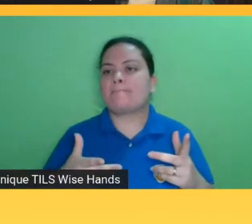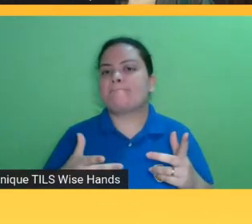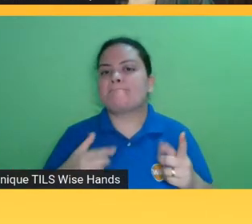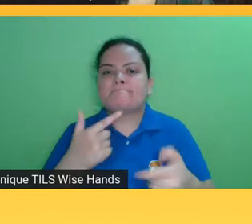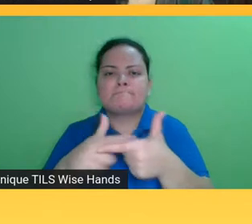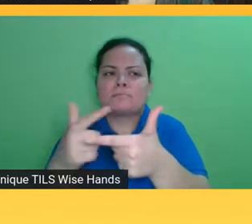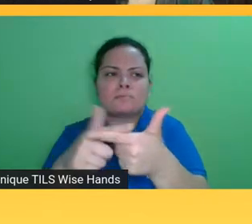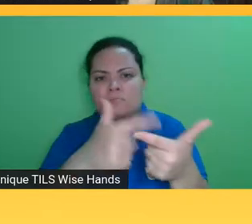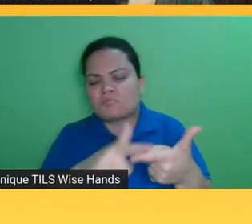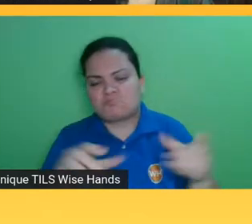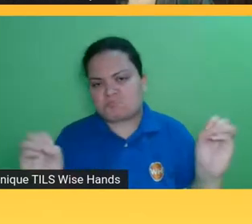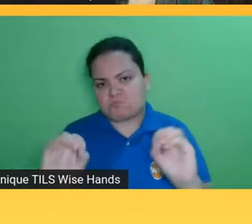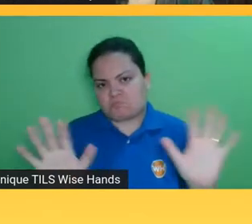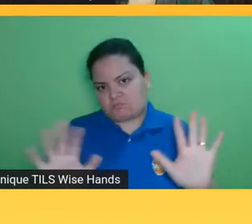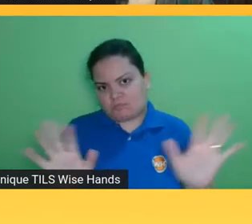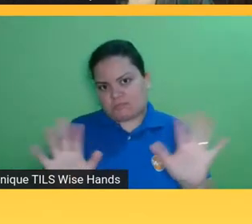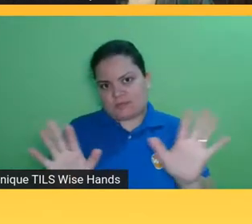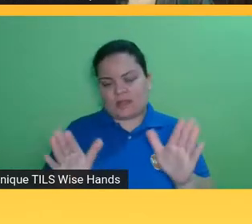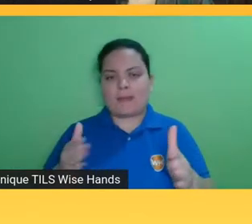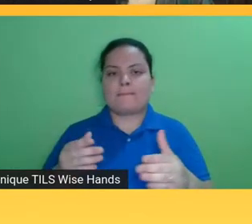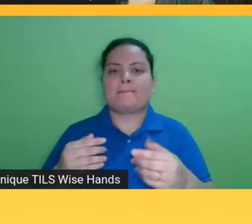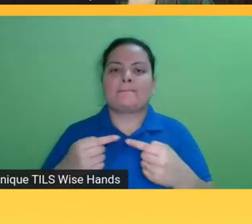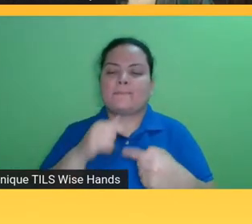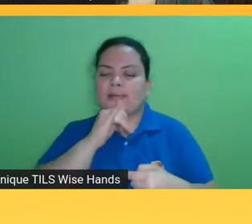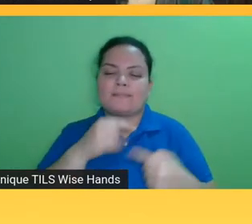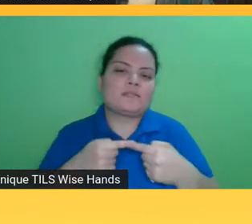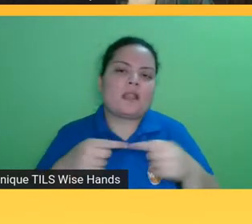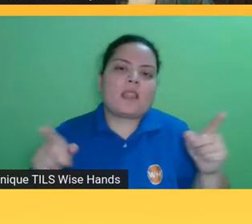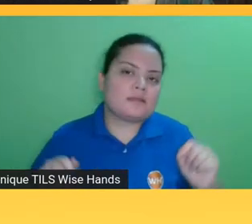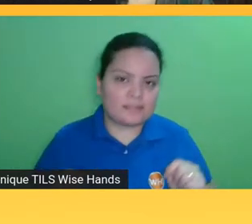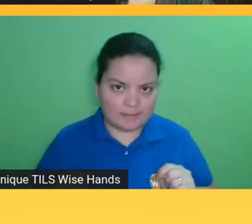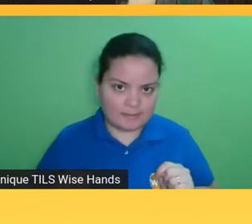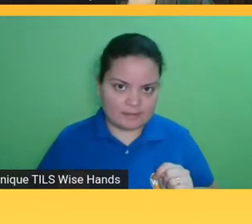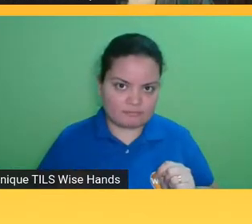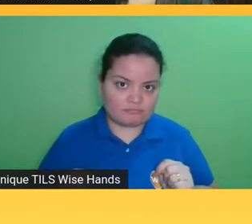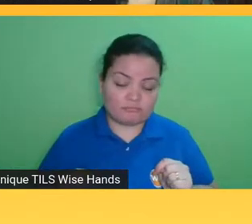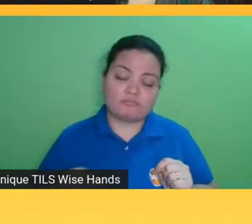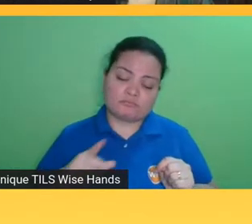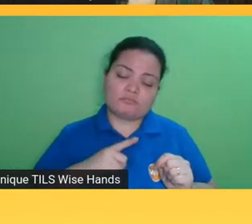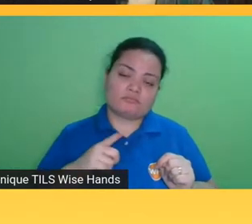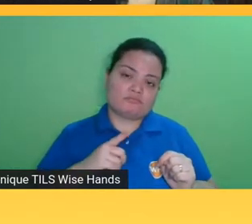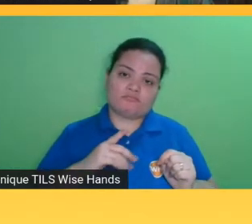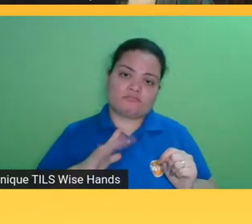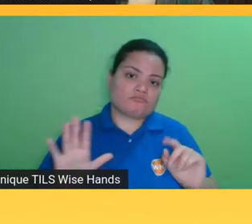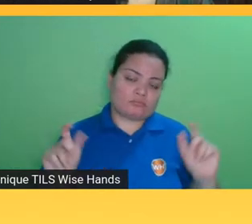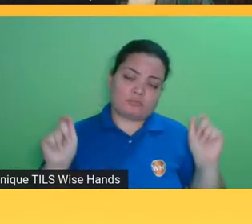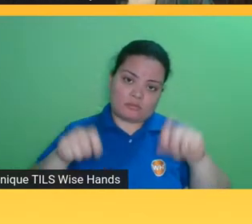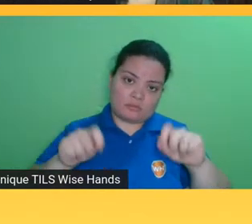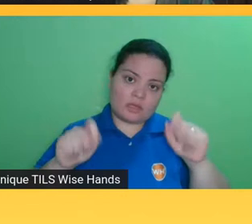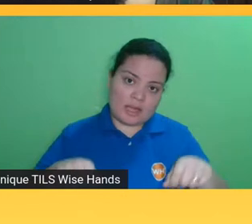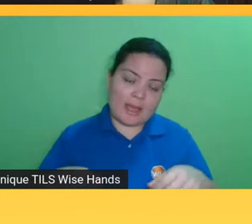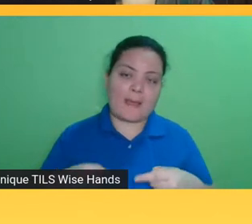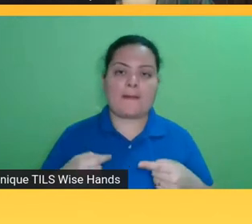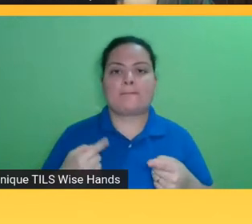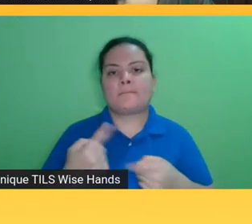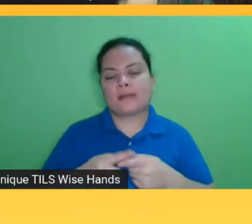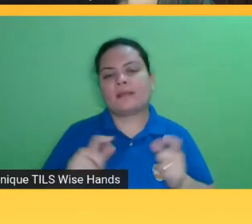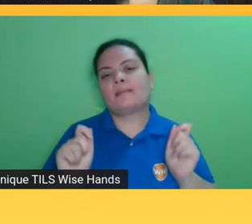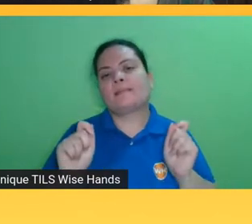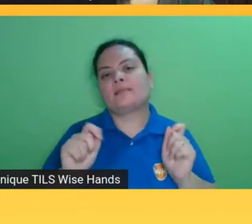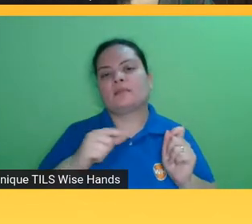o lançamento junto com a grande editora nossa não feriu nenhum contrato que ela tinha com os grandes parceiros